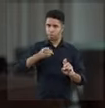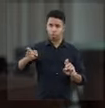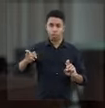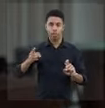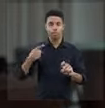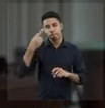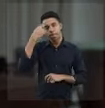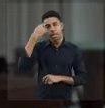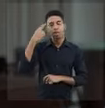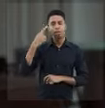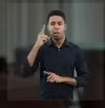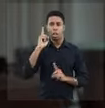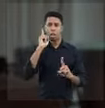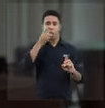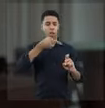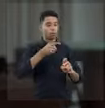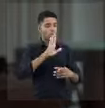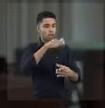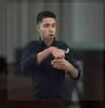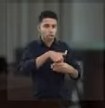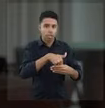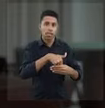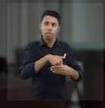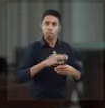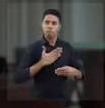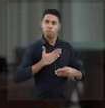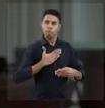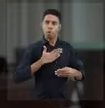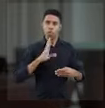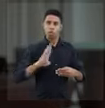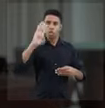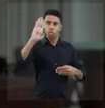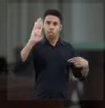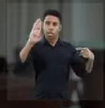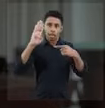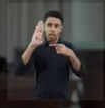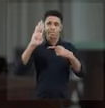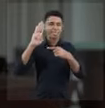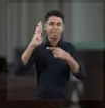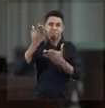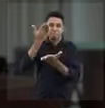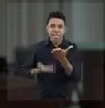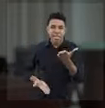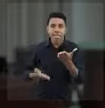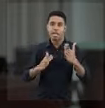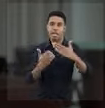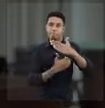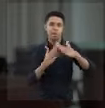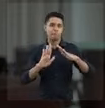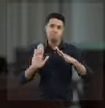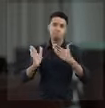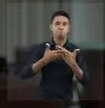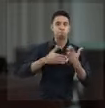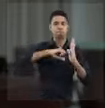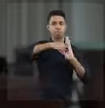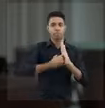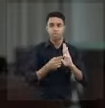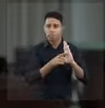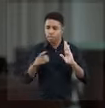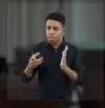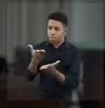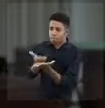a ameaça era, se votarem, se o meu candidato não se eleger, a minha empresa vai fechar.